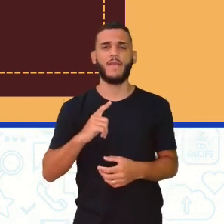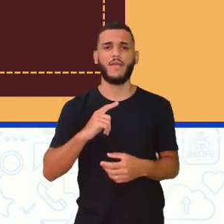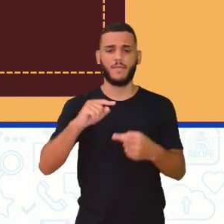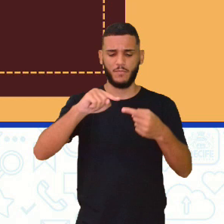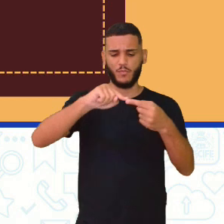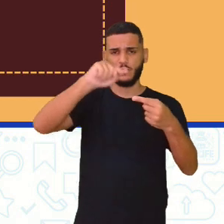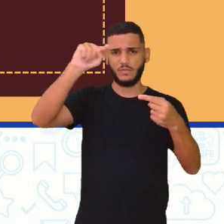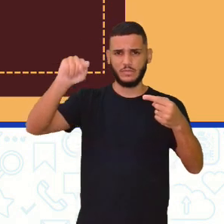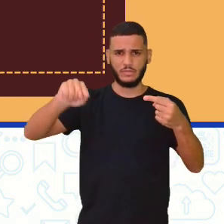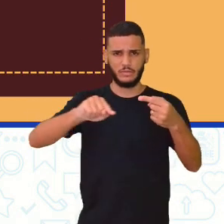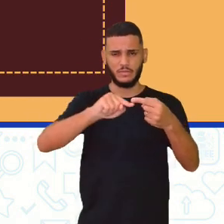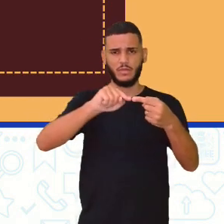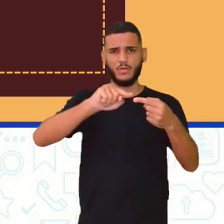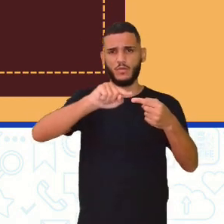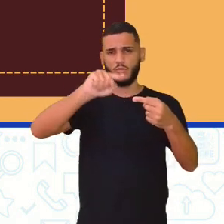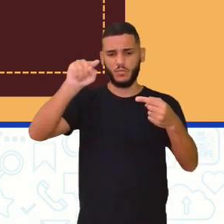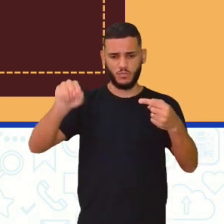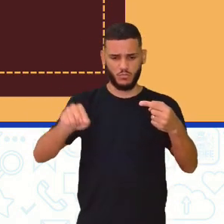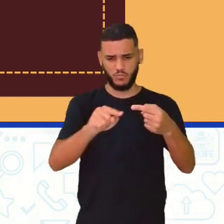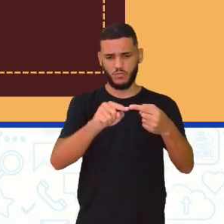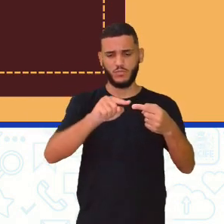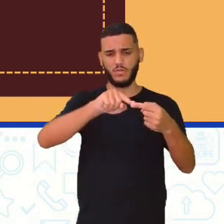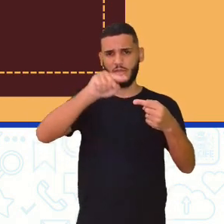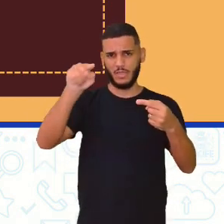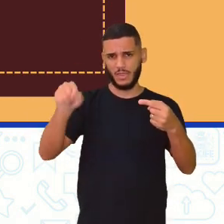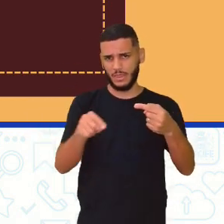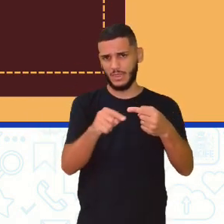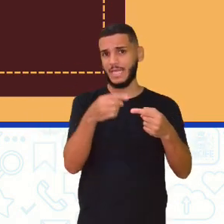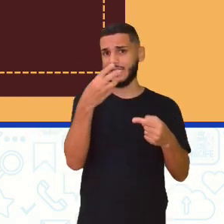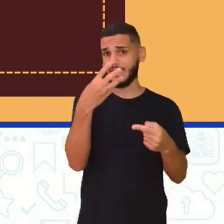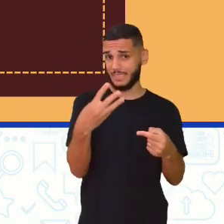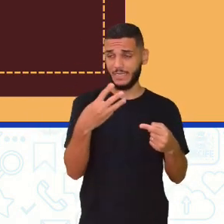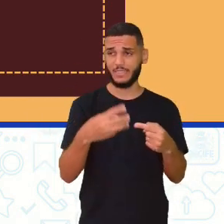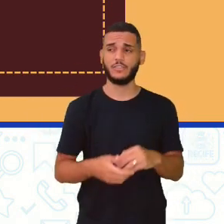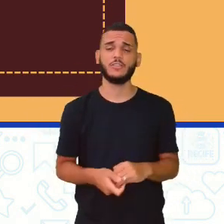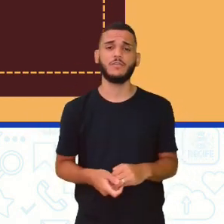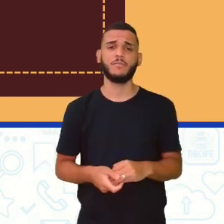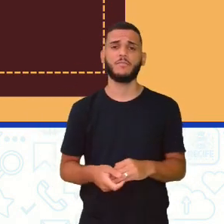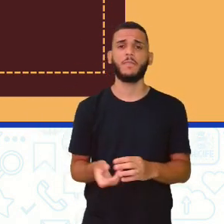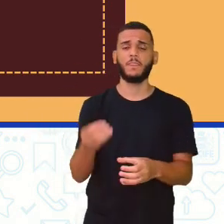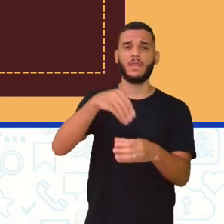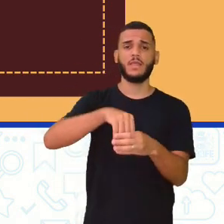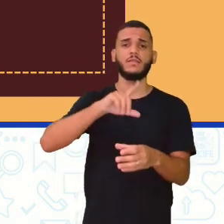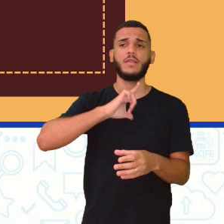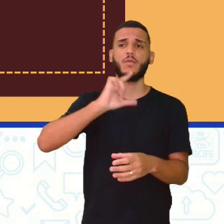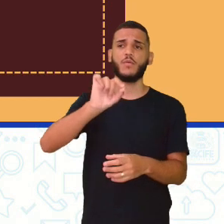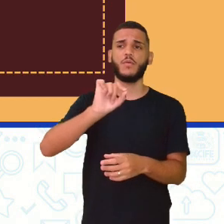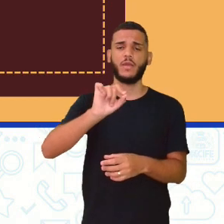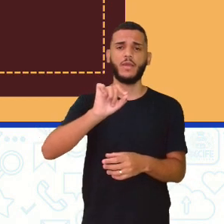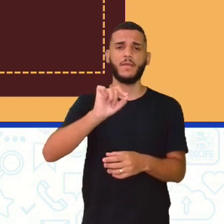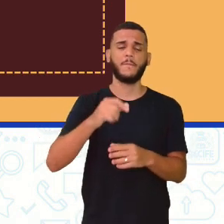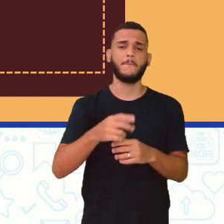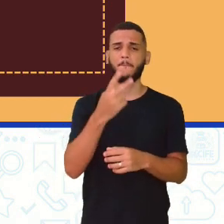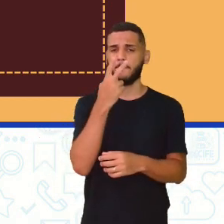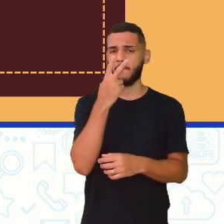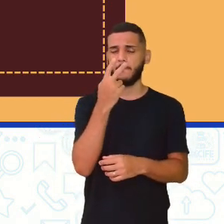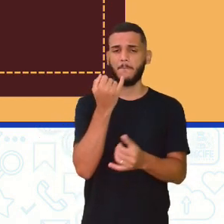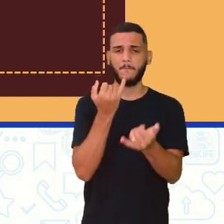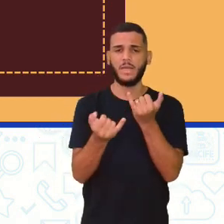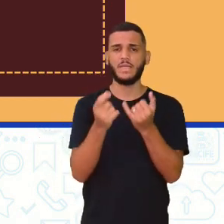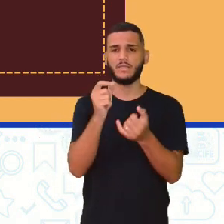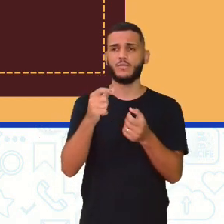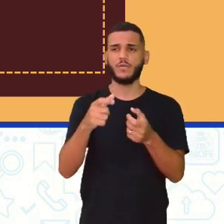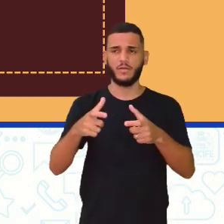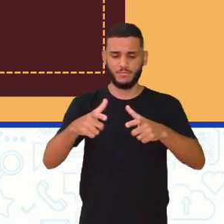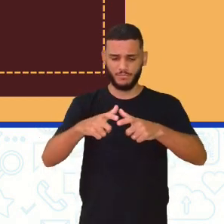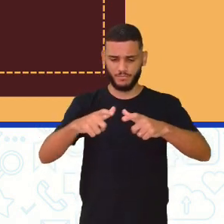né? Existem aí um, dois, três círculos, e dentro tem um formato um pouco mais oval,